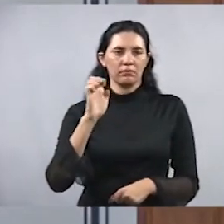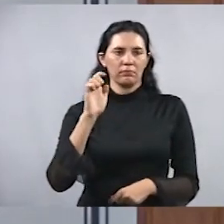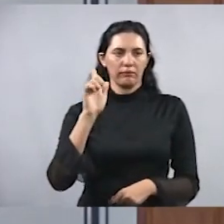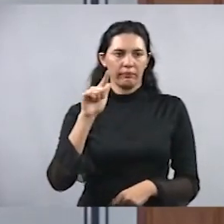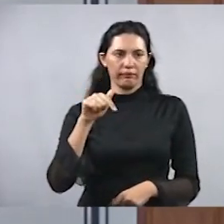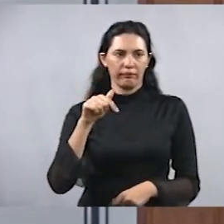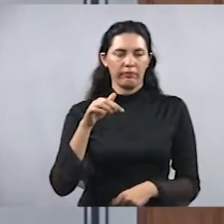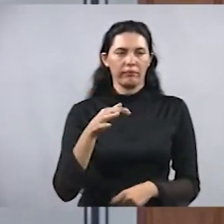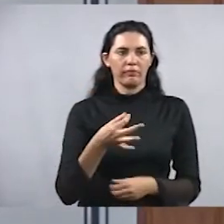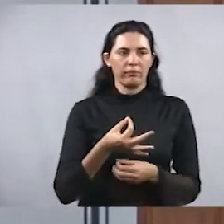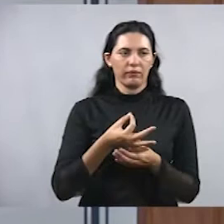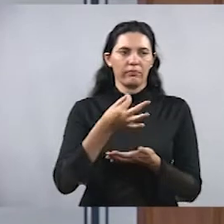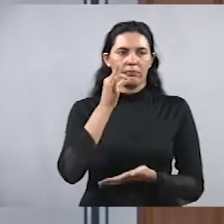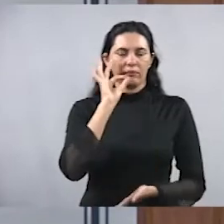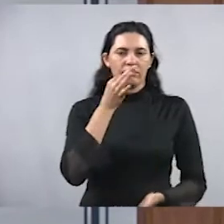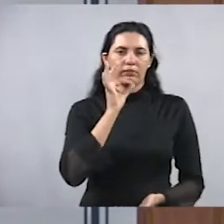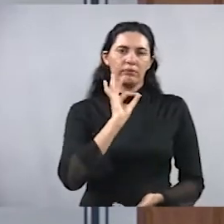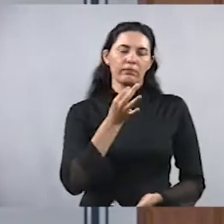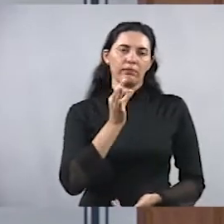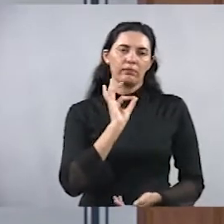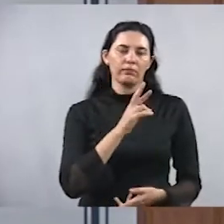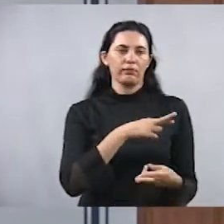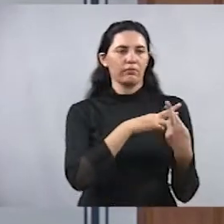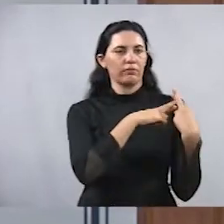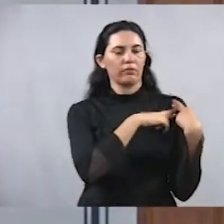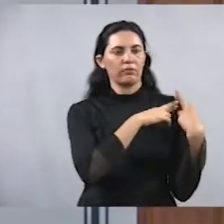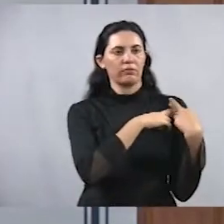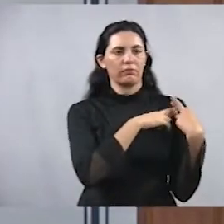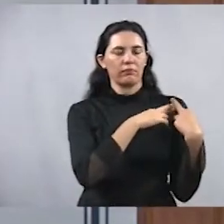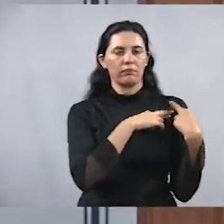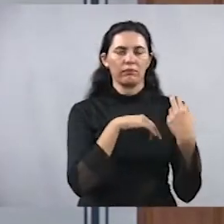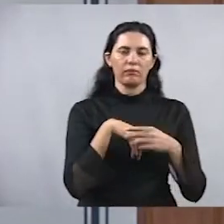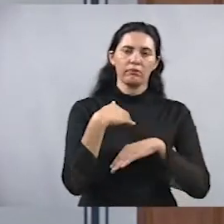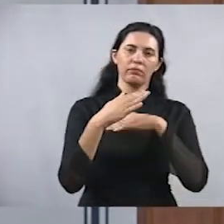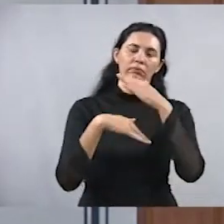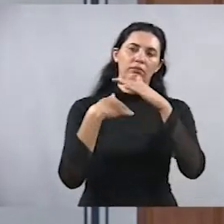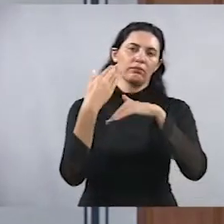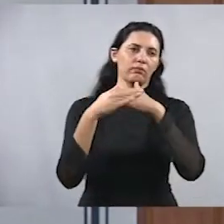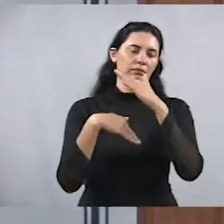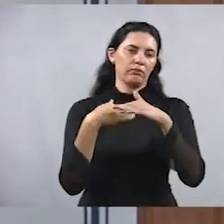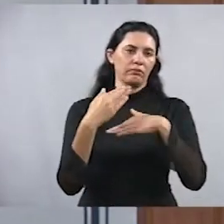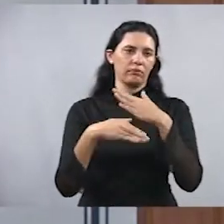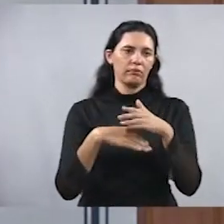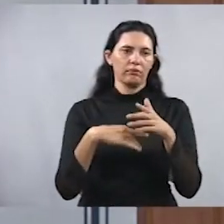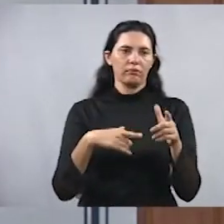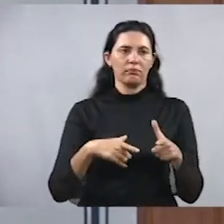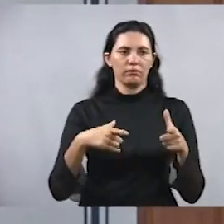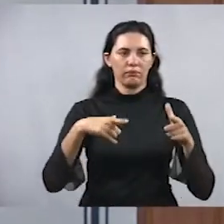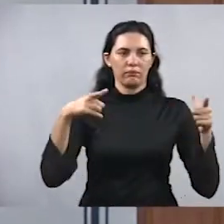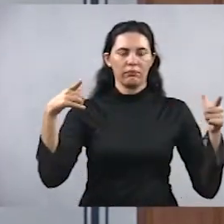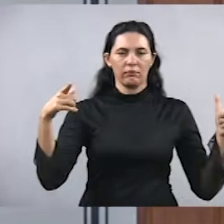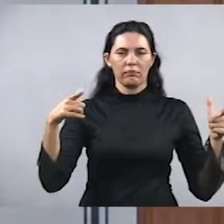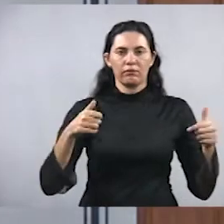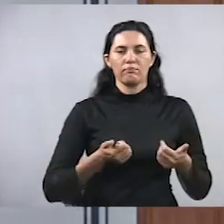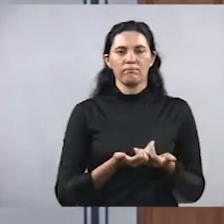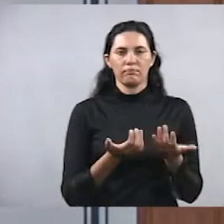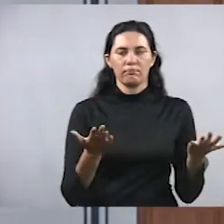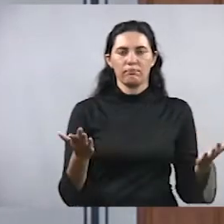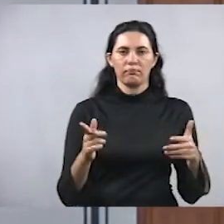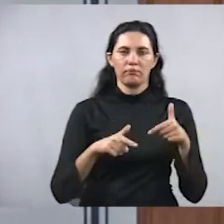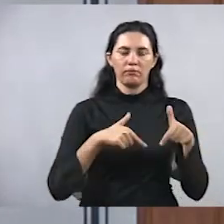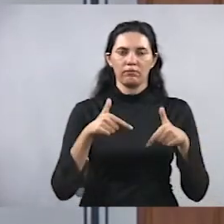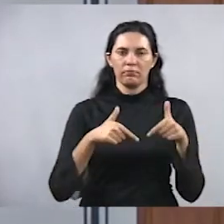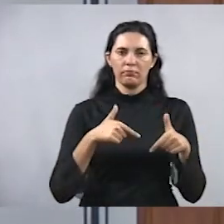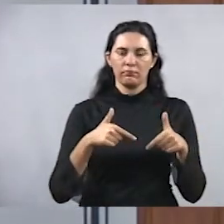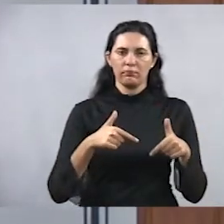favorável. Foi responsável pela implantação e desenvolvimento, crescimento e geração de empregos e